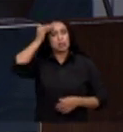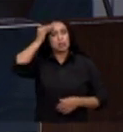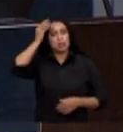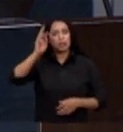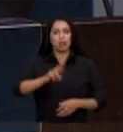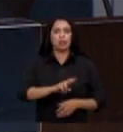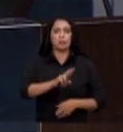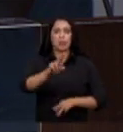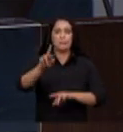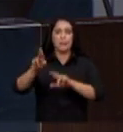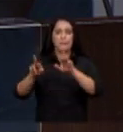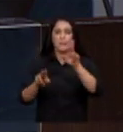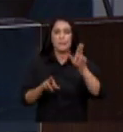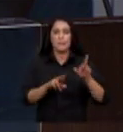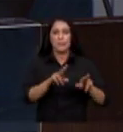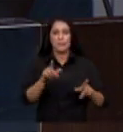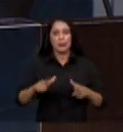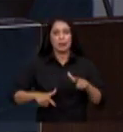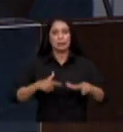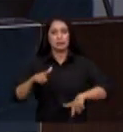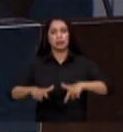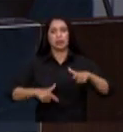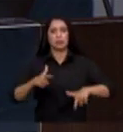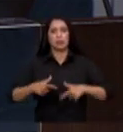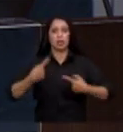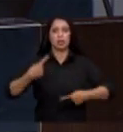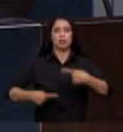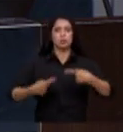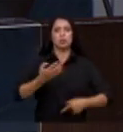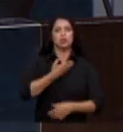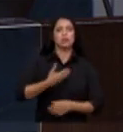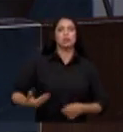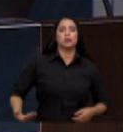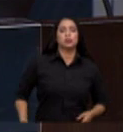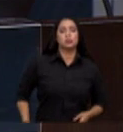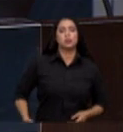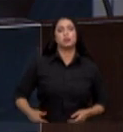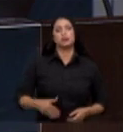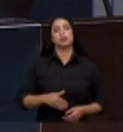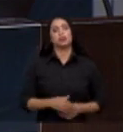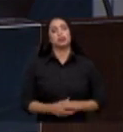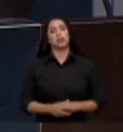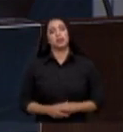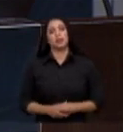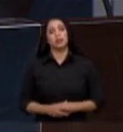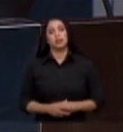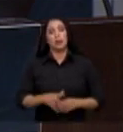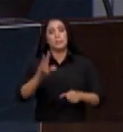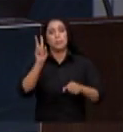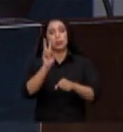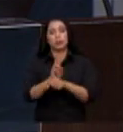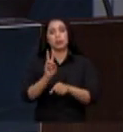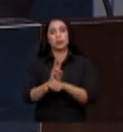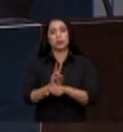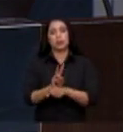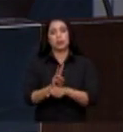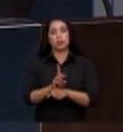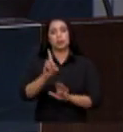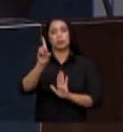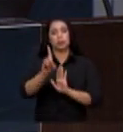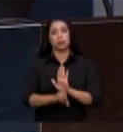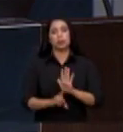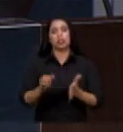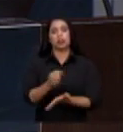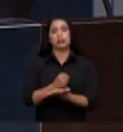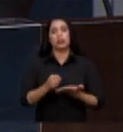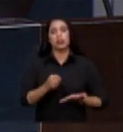múltiplas iniciativas inclusive políticas públicas do estado brasileiro destinadas a proteção e a promoção do direito